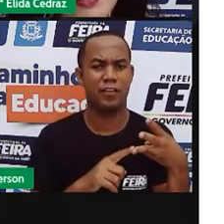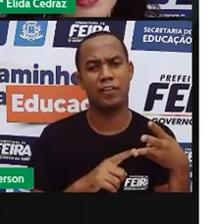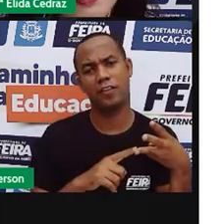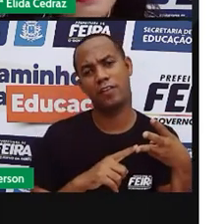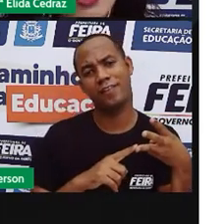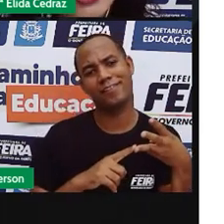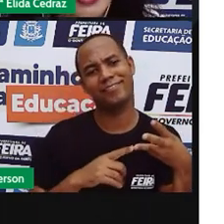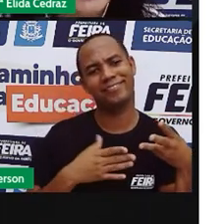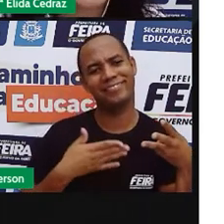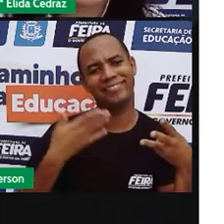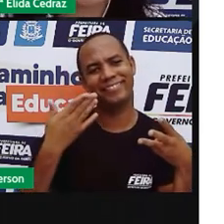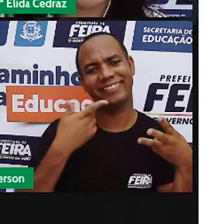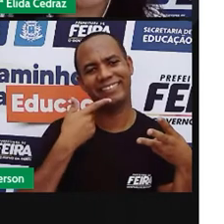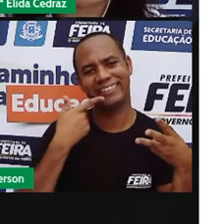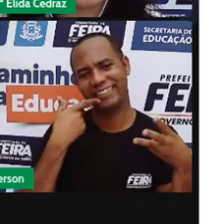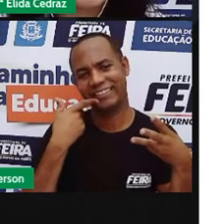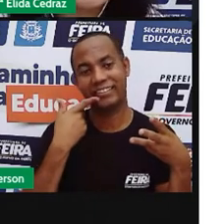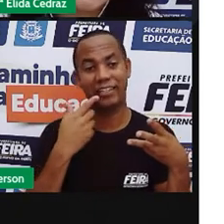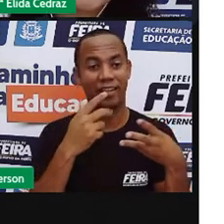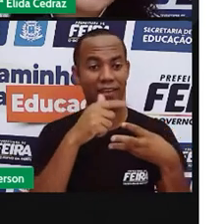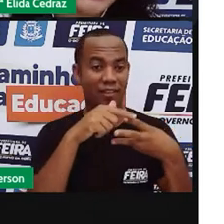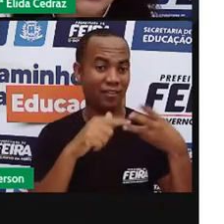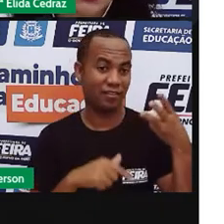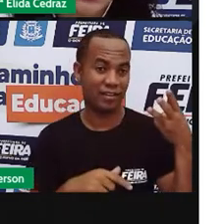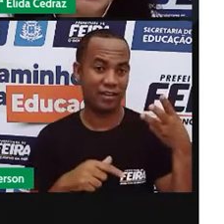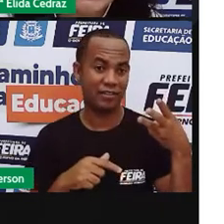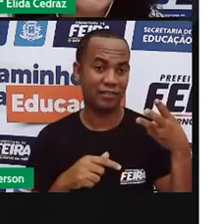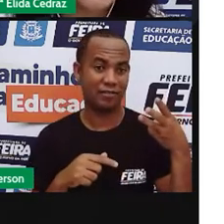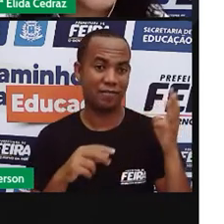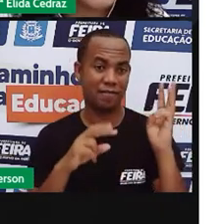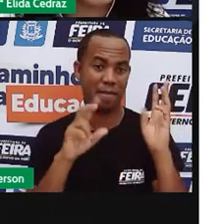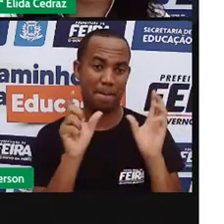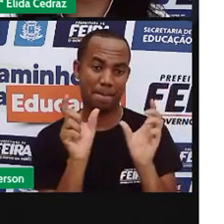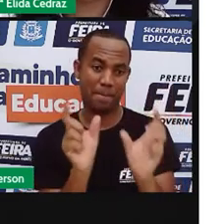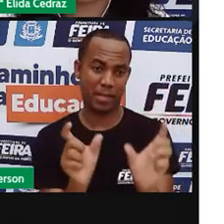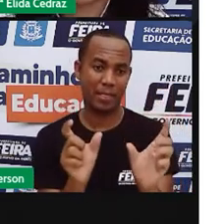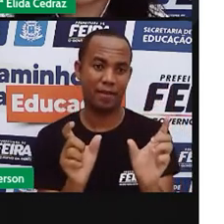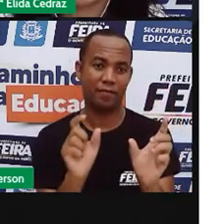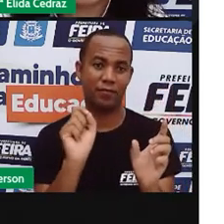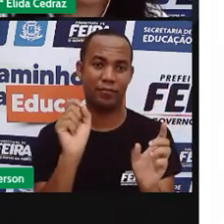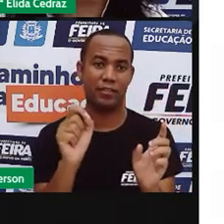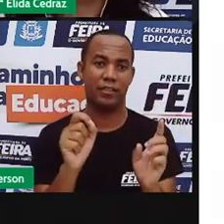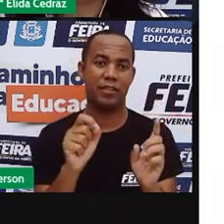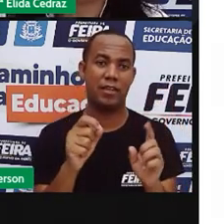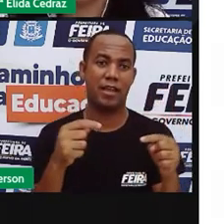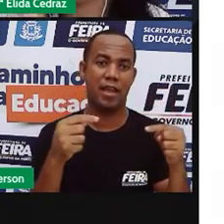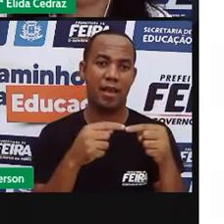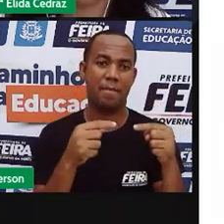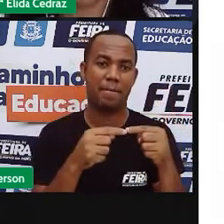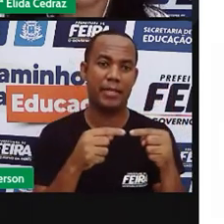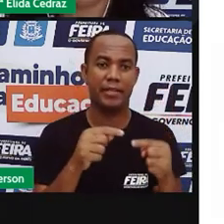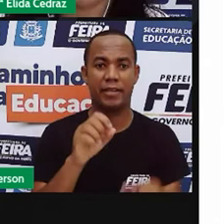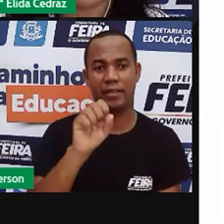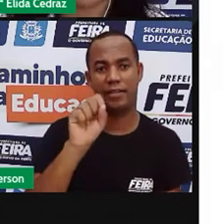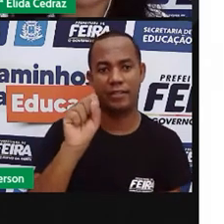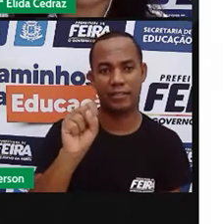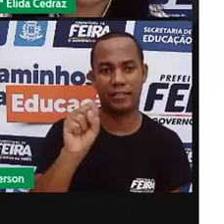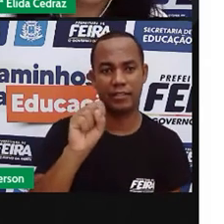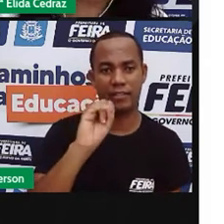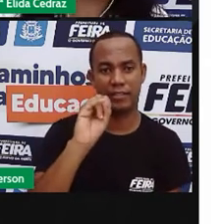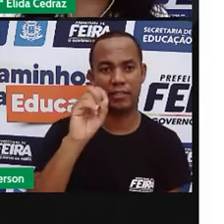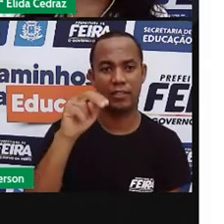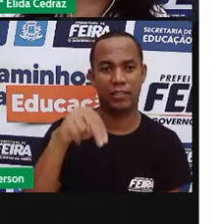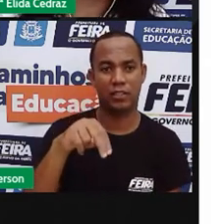feliz. Essas palavras são sinônimas. A escrita é totalmente diferente.